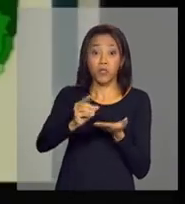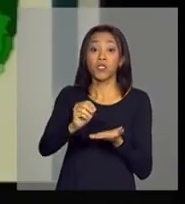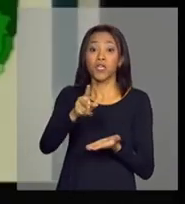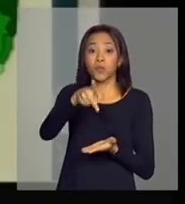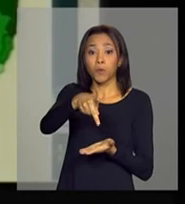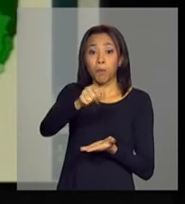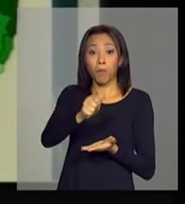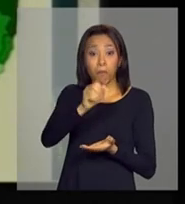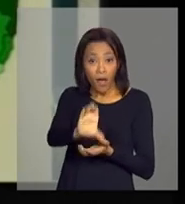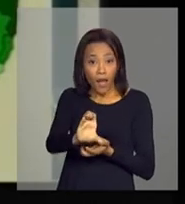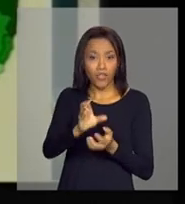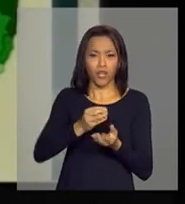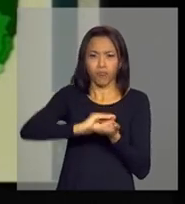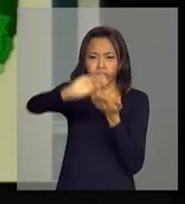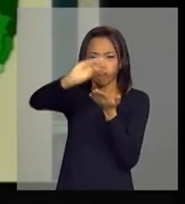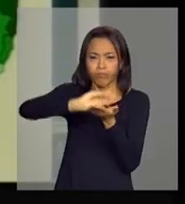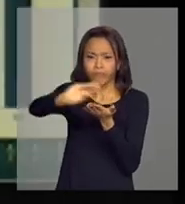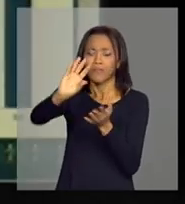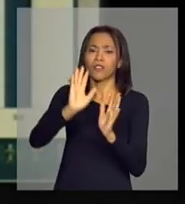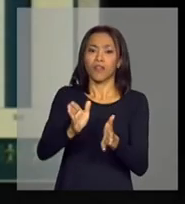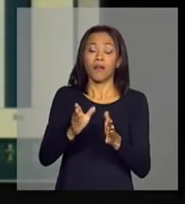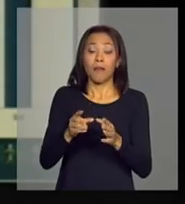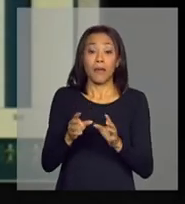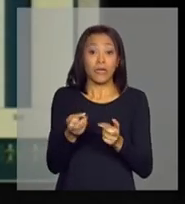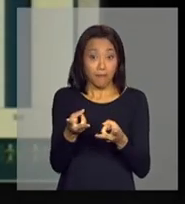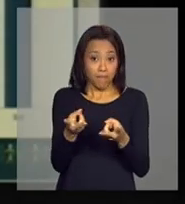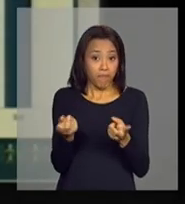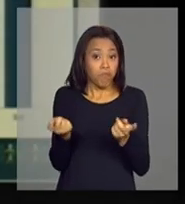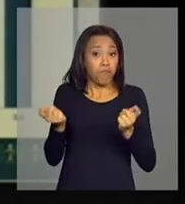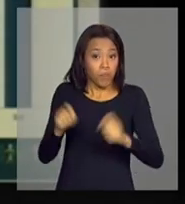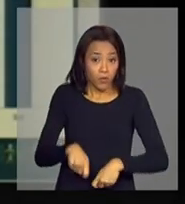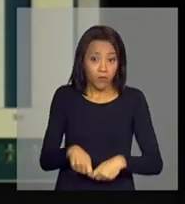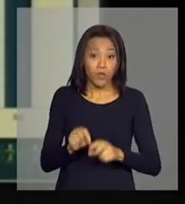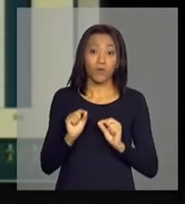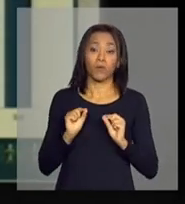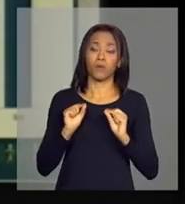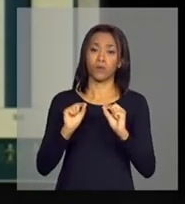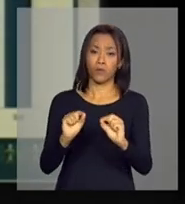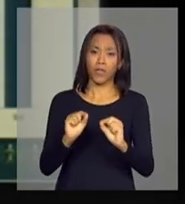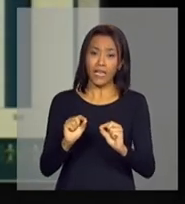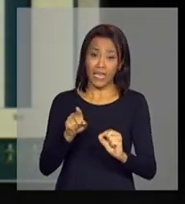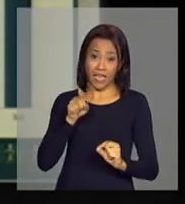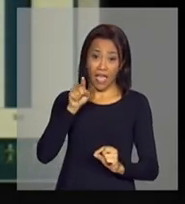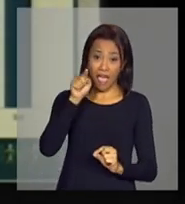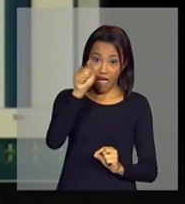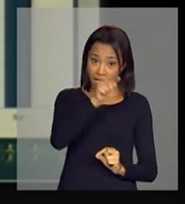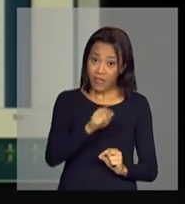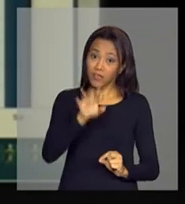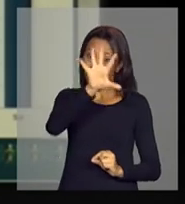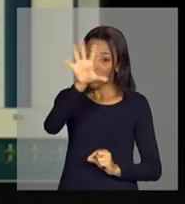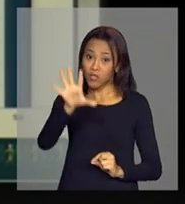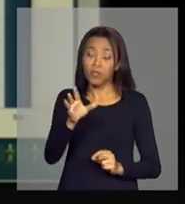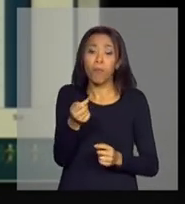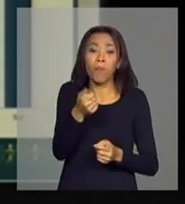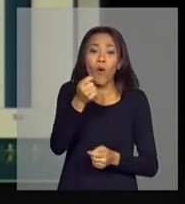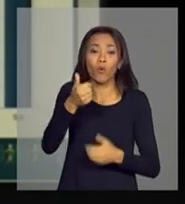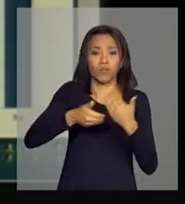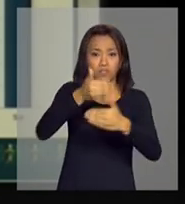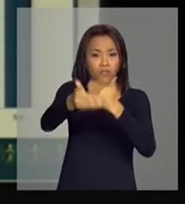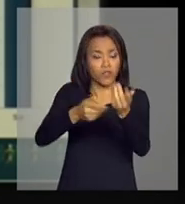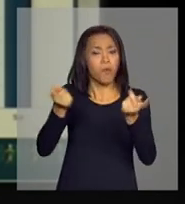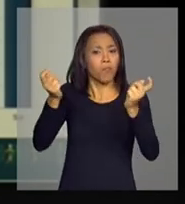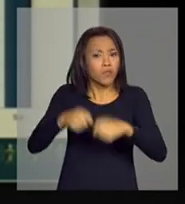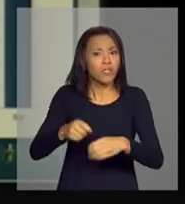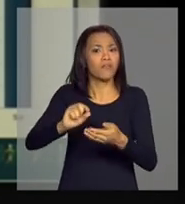virtuoso que permitiu que essas regiões menos desenvolvidas tivessem uma taxa de